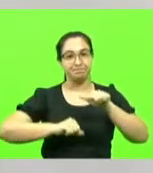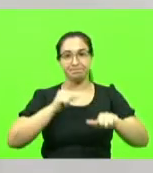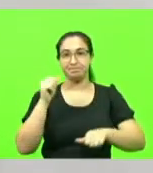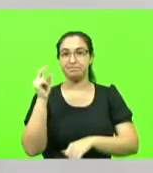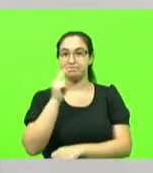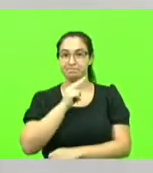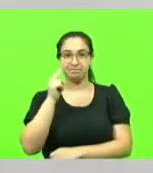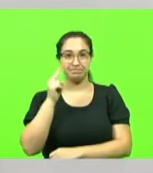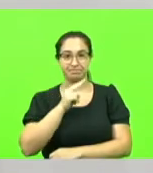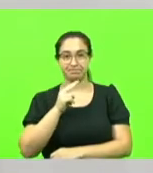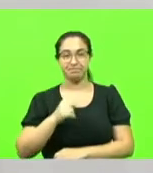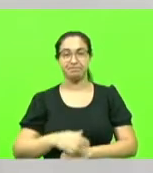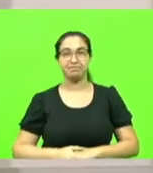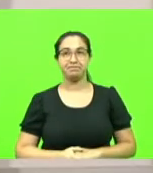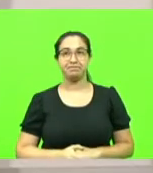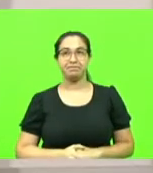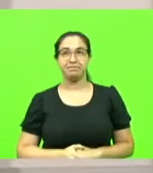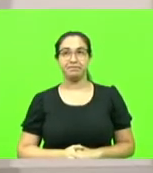nosso pacto federativo.